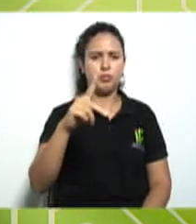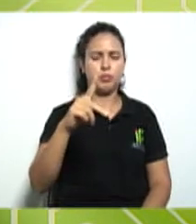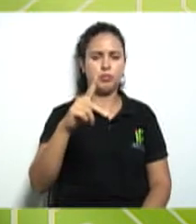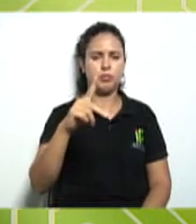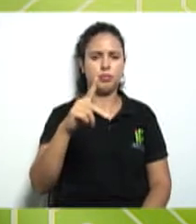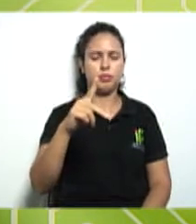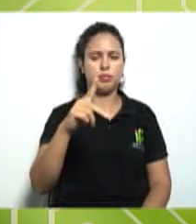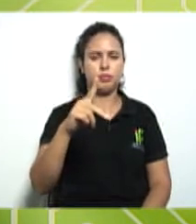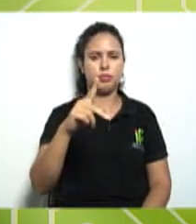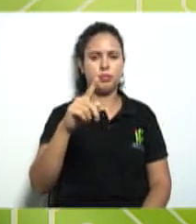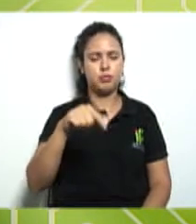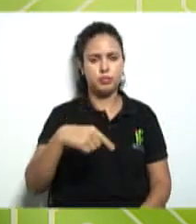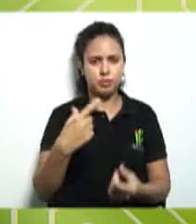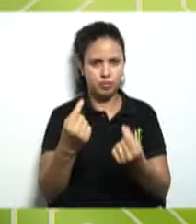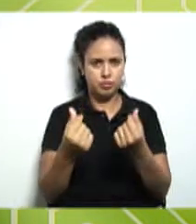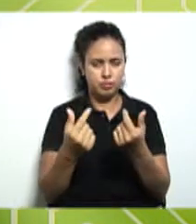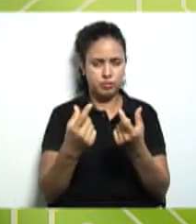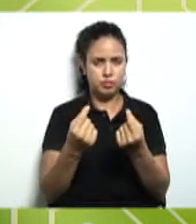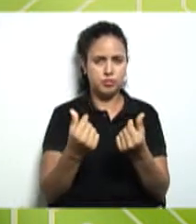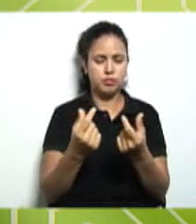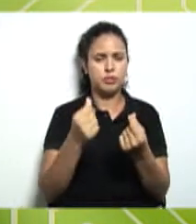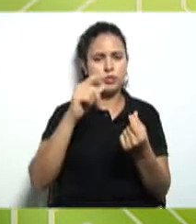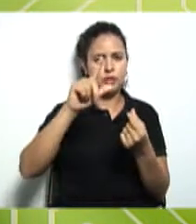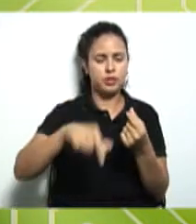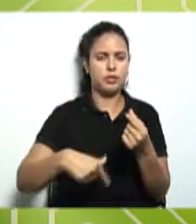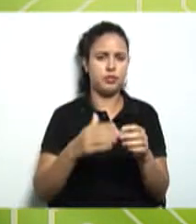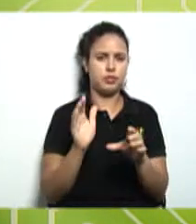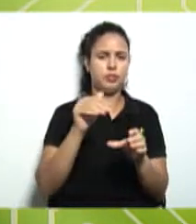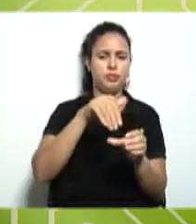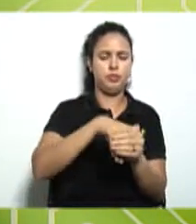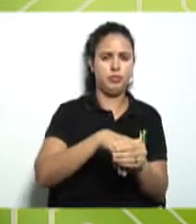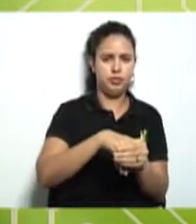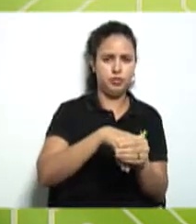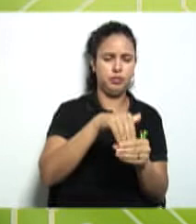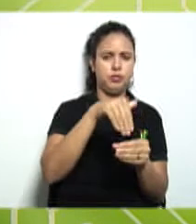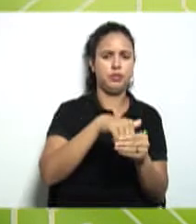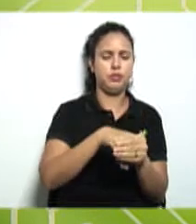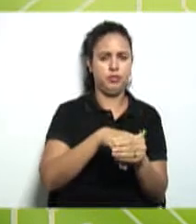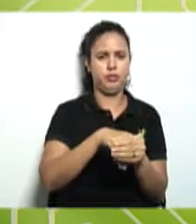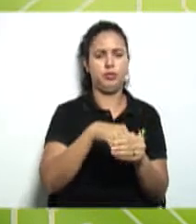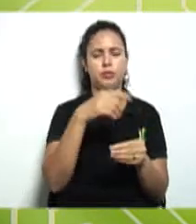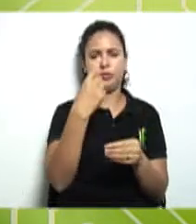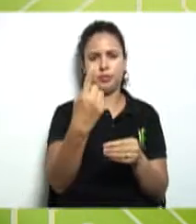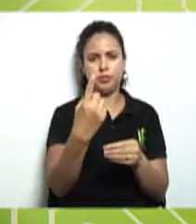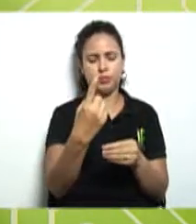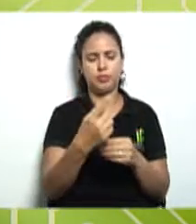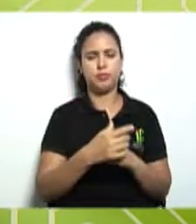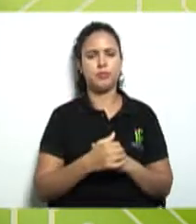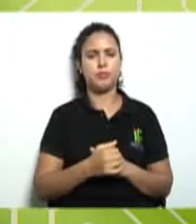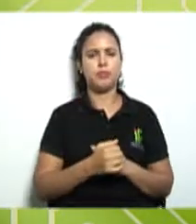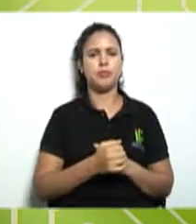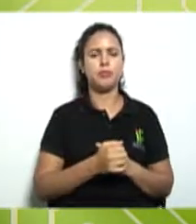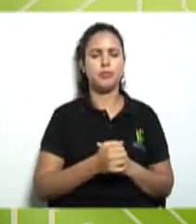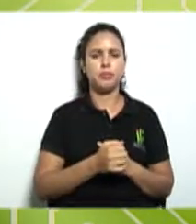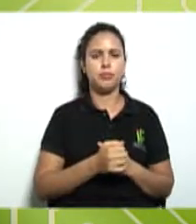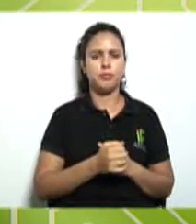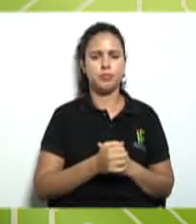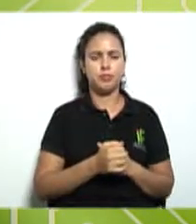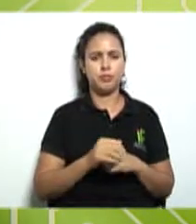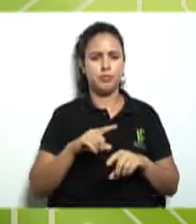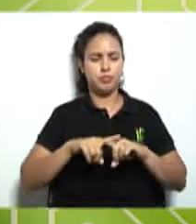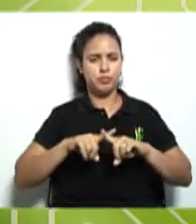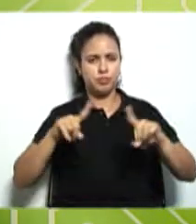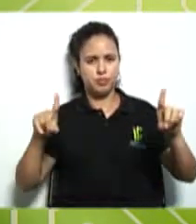esse capital, ele vale o quê? o voto cada cooperado equivale a voto. Nas empresas de